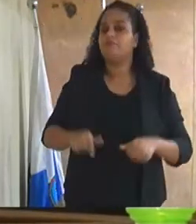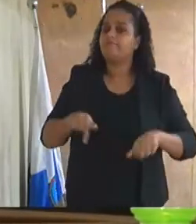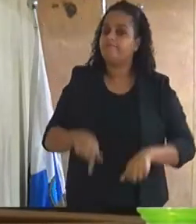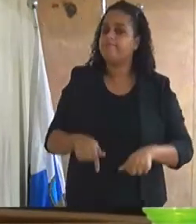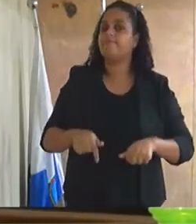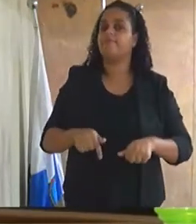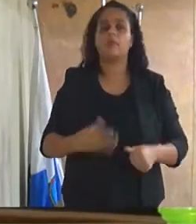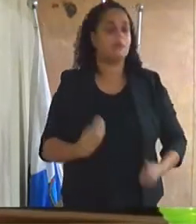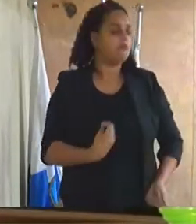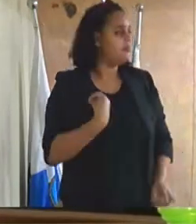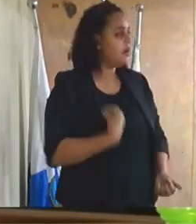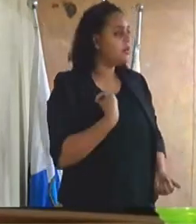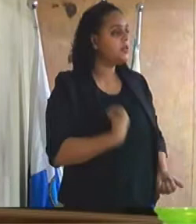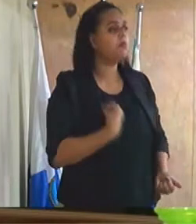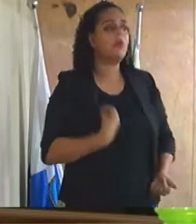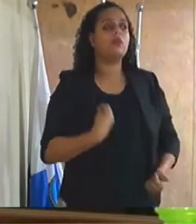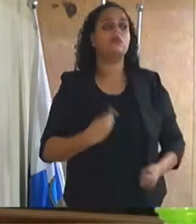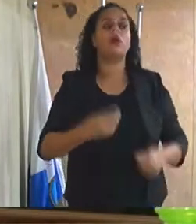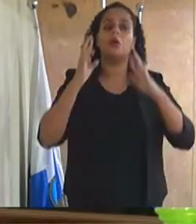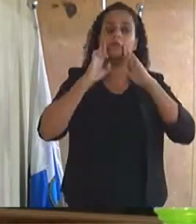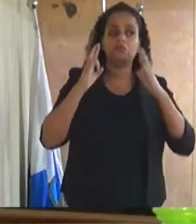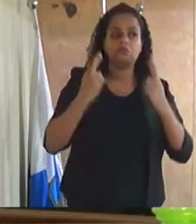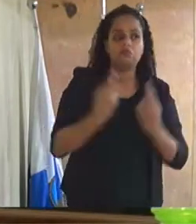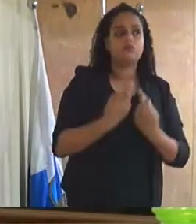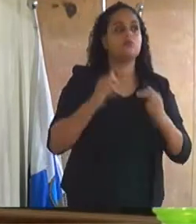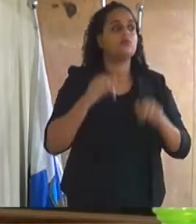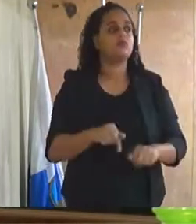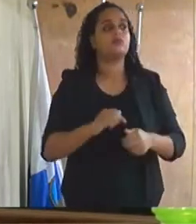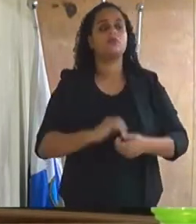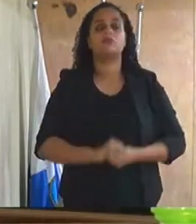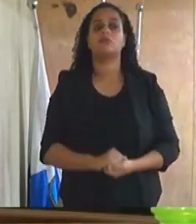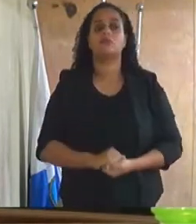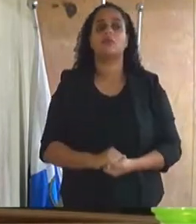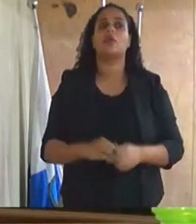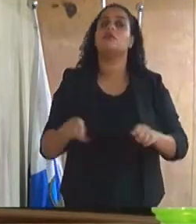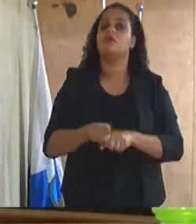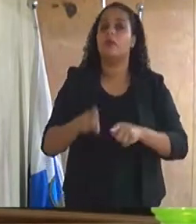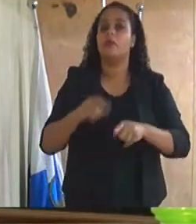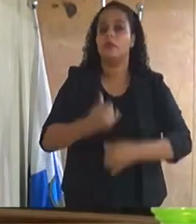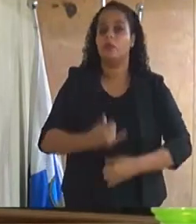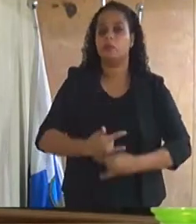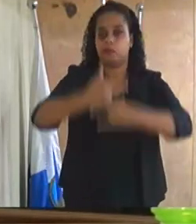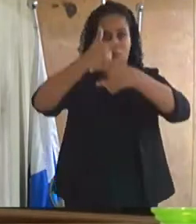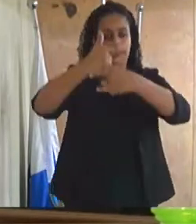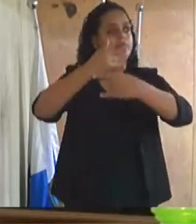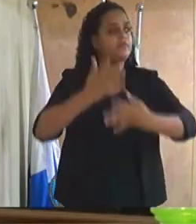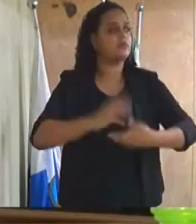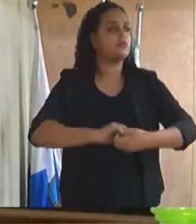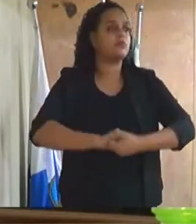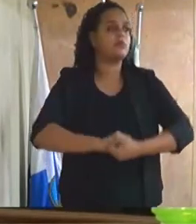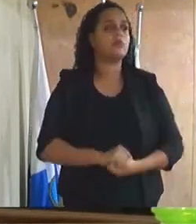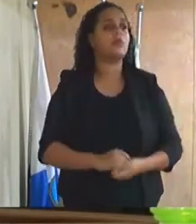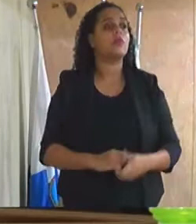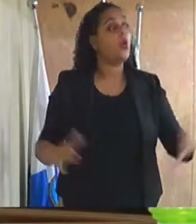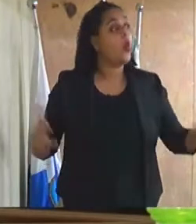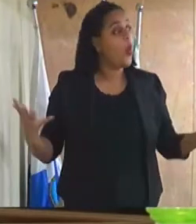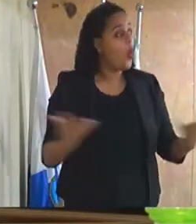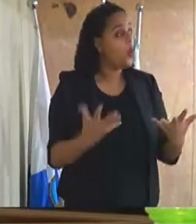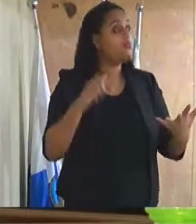participando das sessões online, e hoje estar aqui,